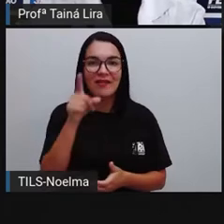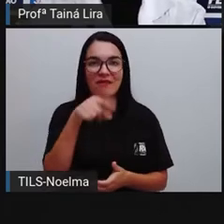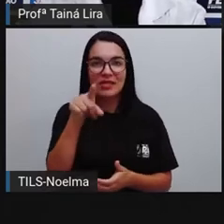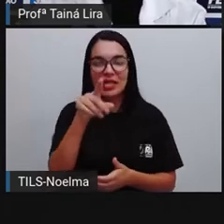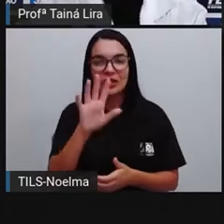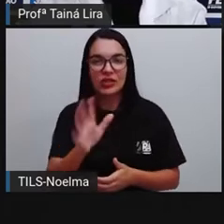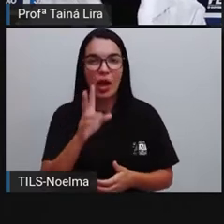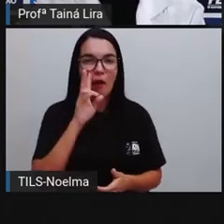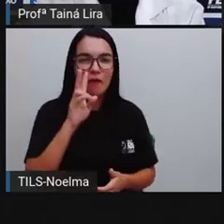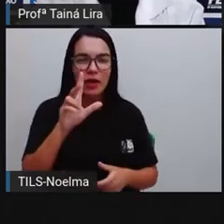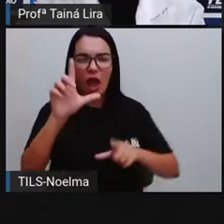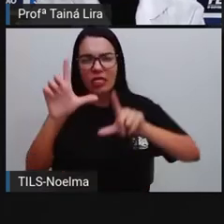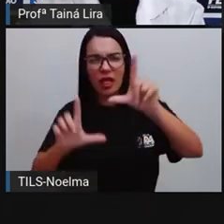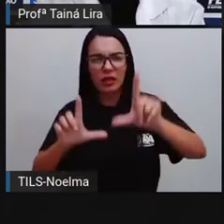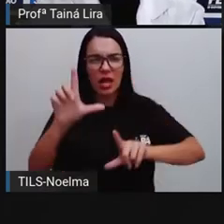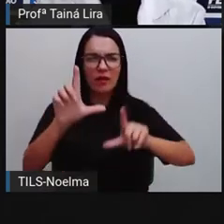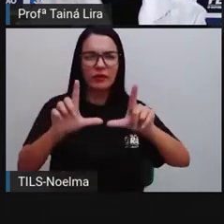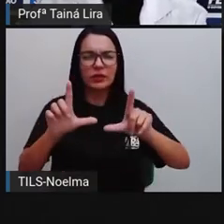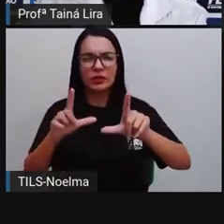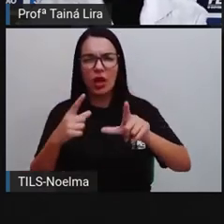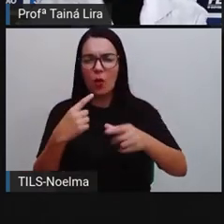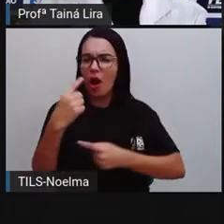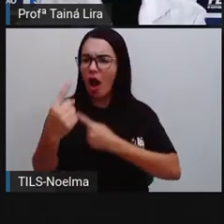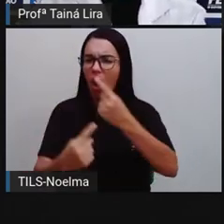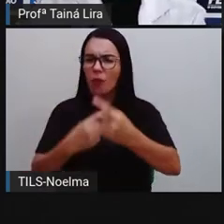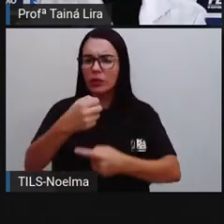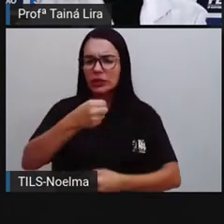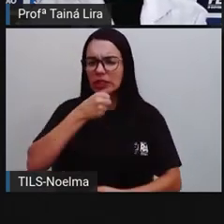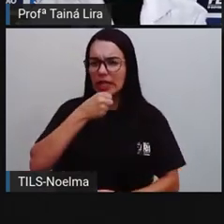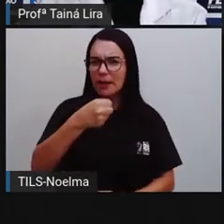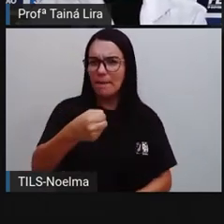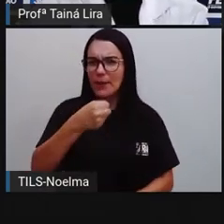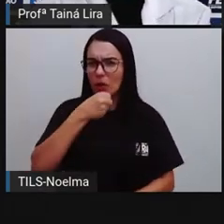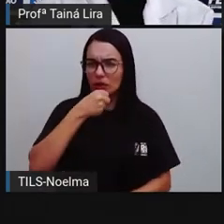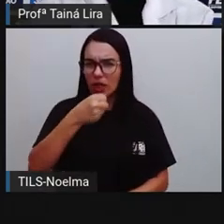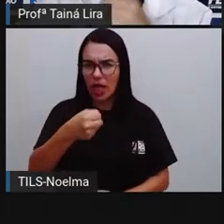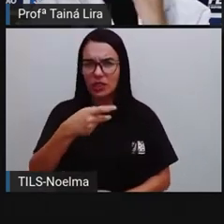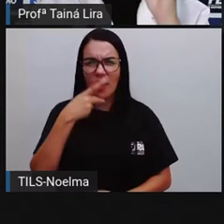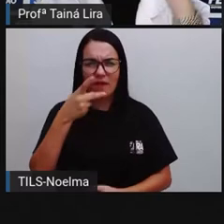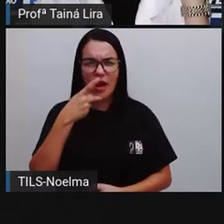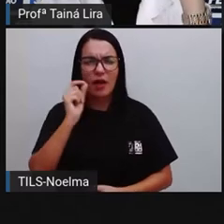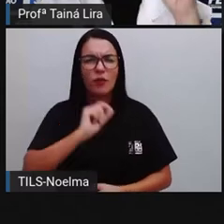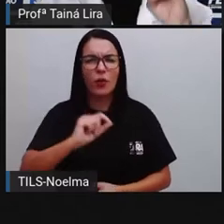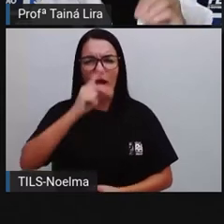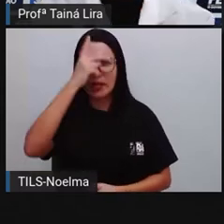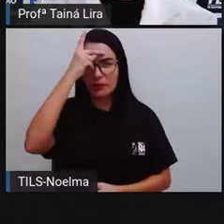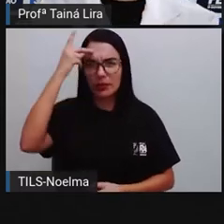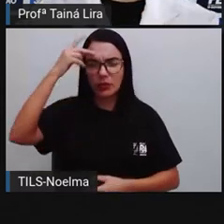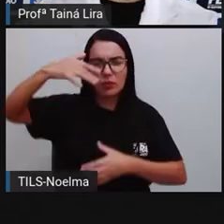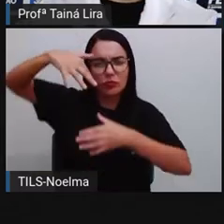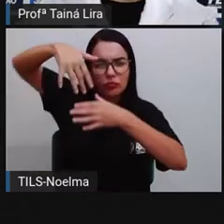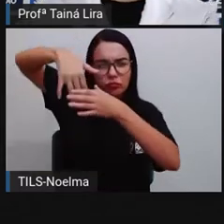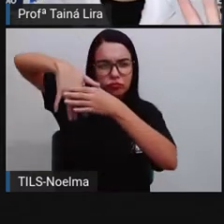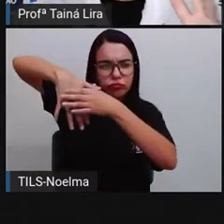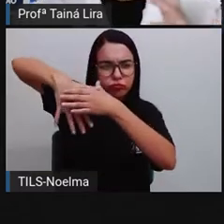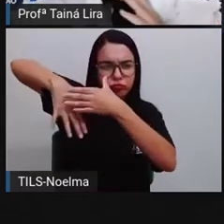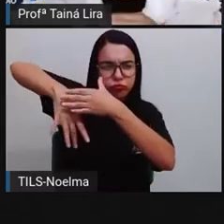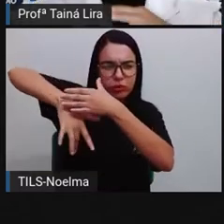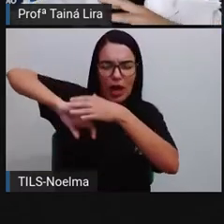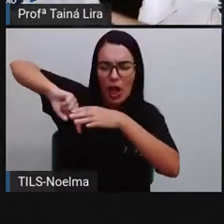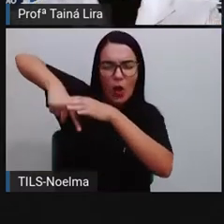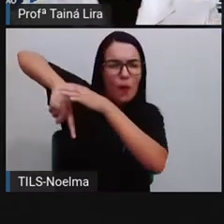televisão, algumas matérias que falavam aí, onde os mergulhadores, né? Estavam ali no fundo do mar,